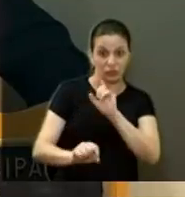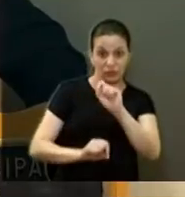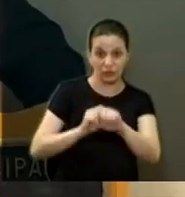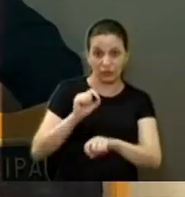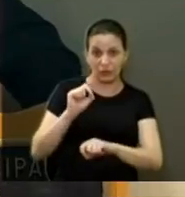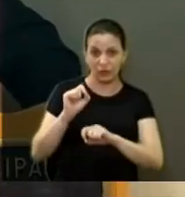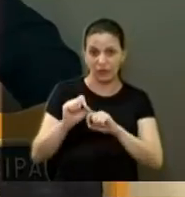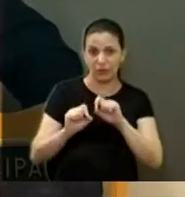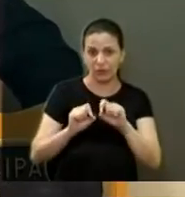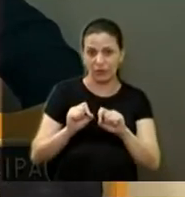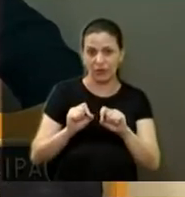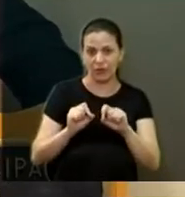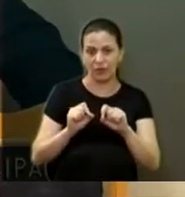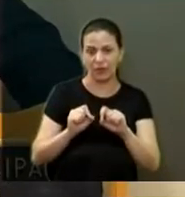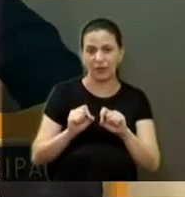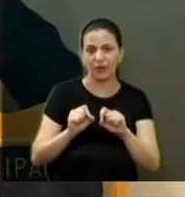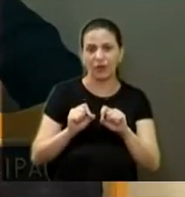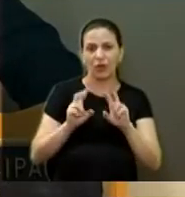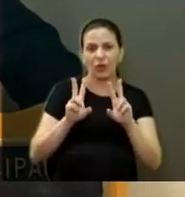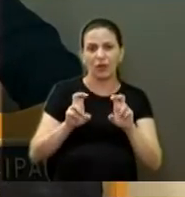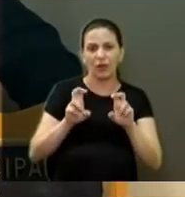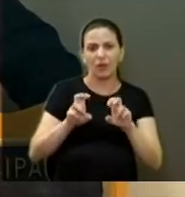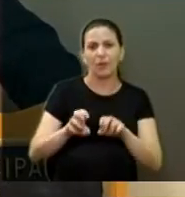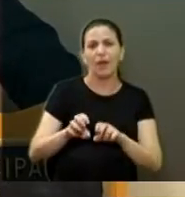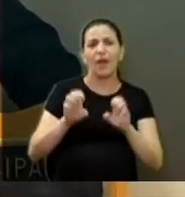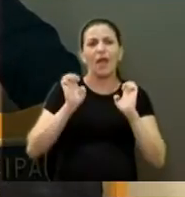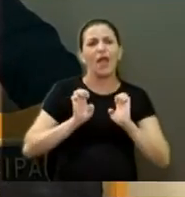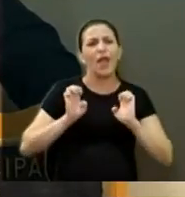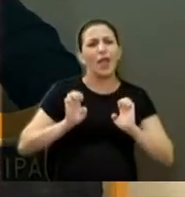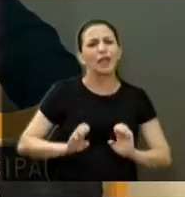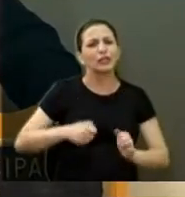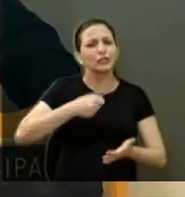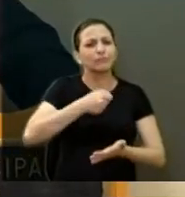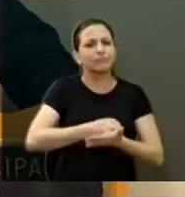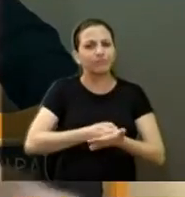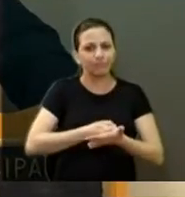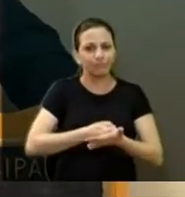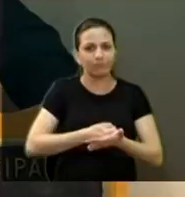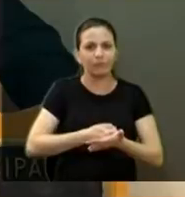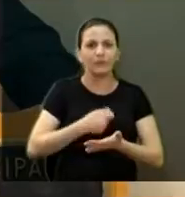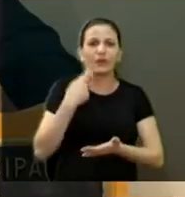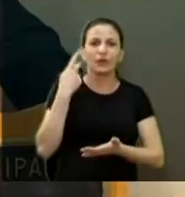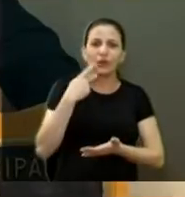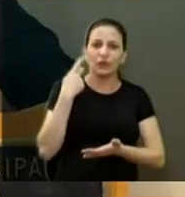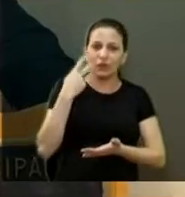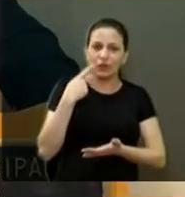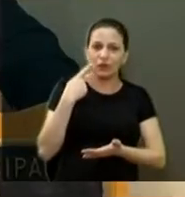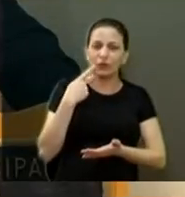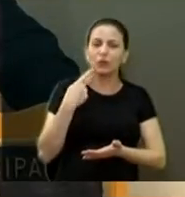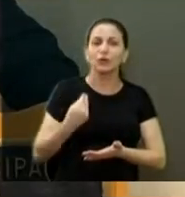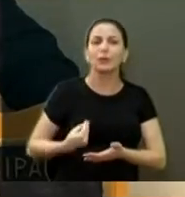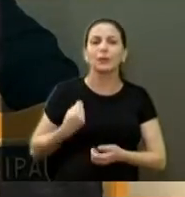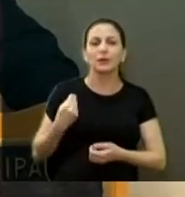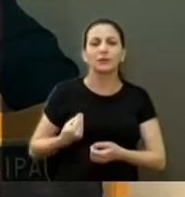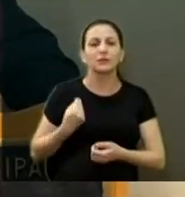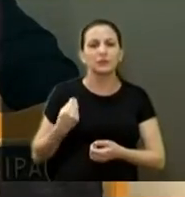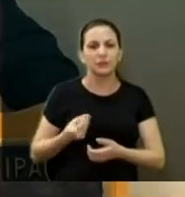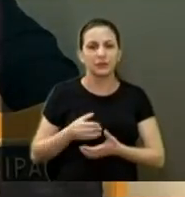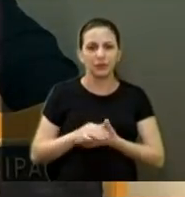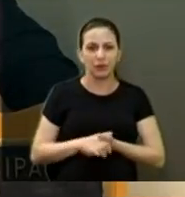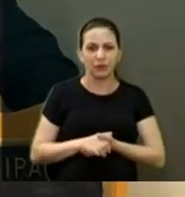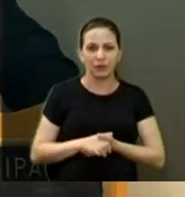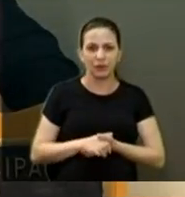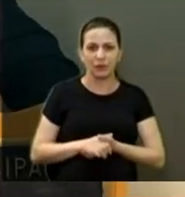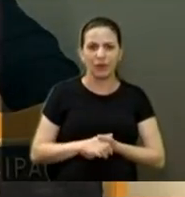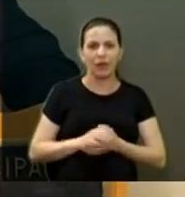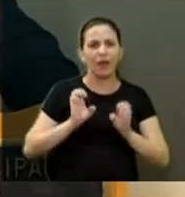Colocar a matéria ética e de maneira obrigatória para que todos os vereadores, se for o caso, participem. Um pouco